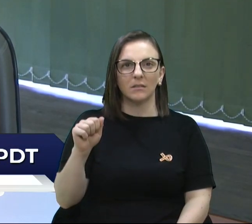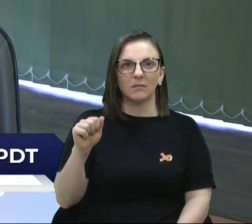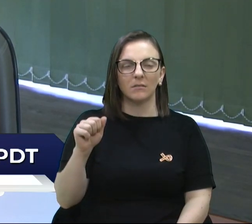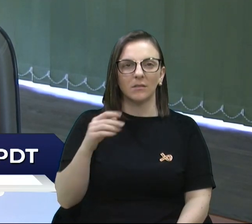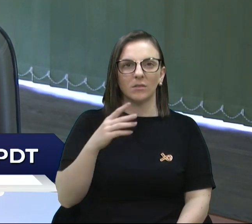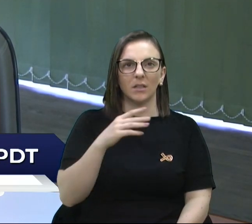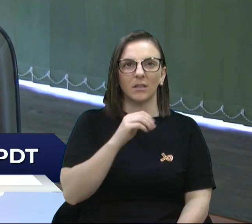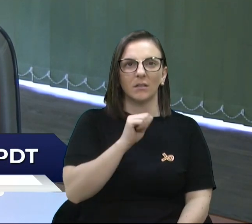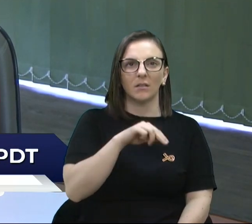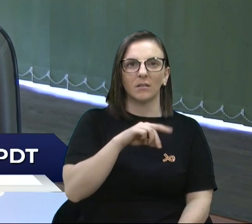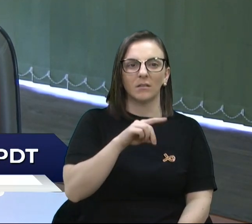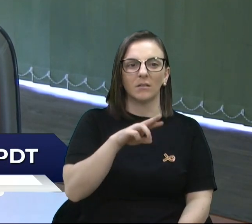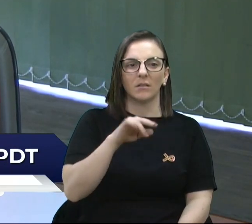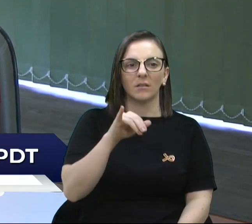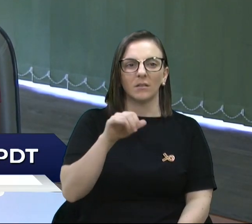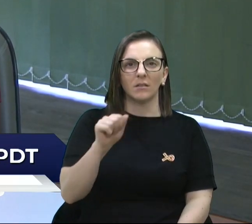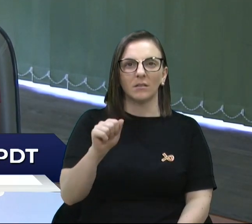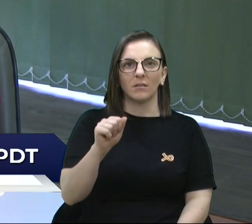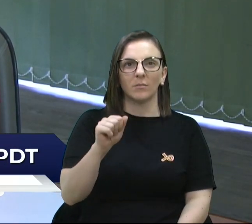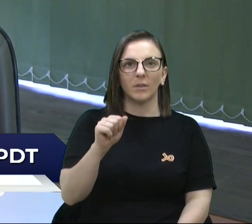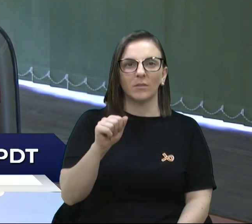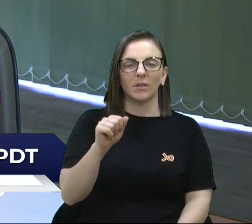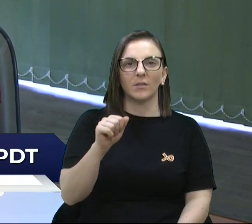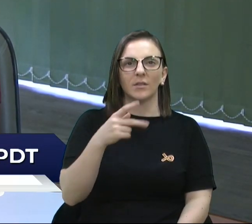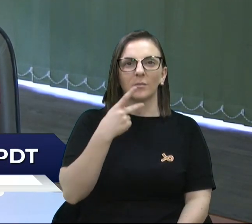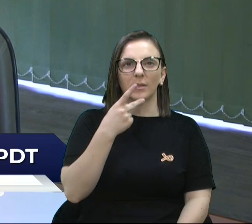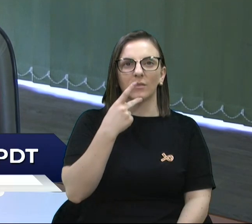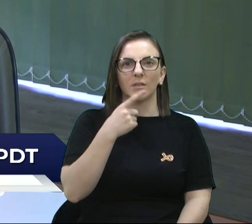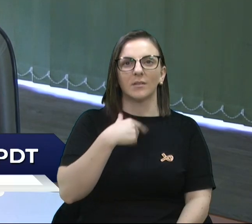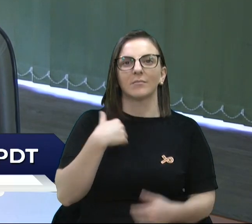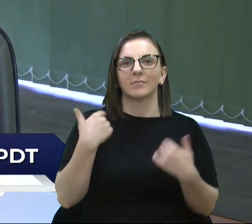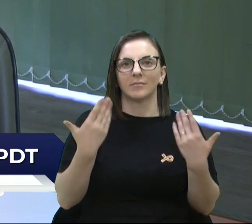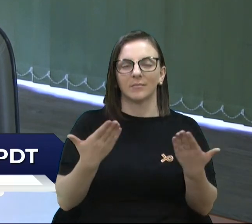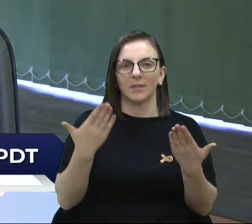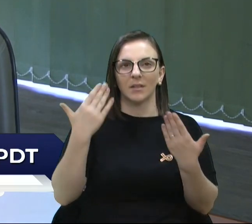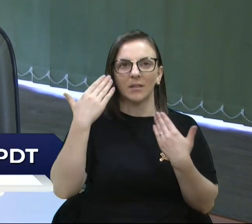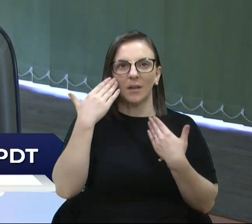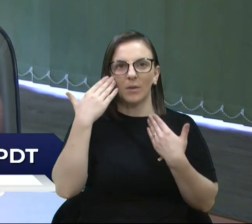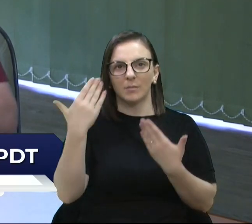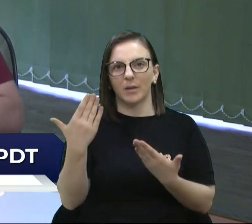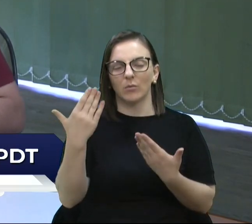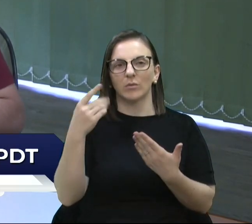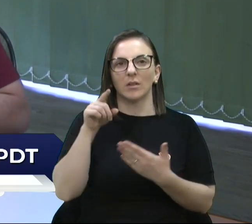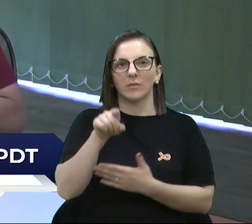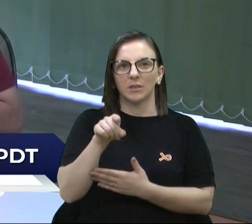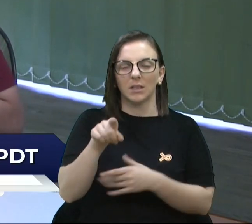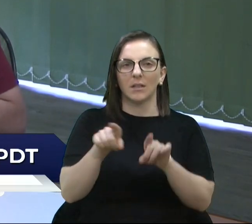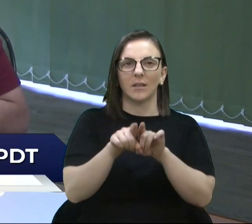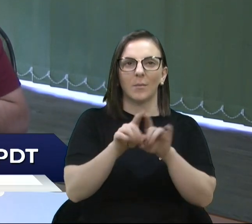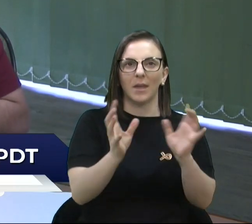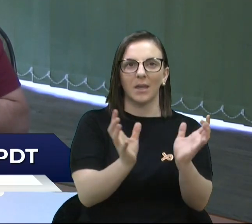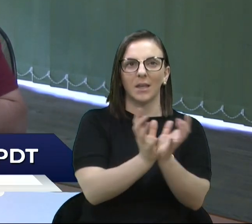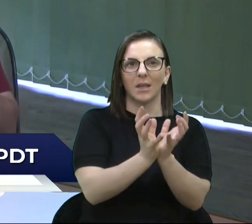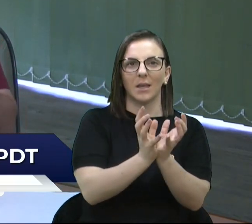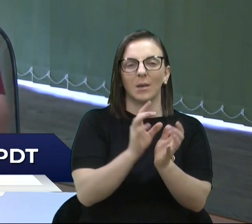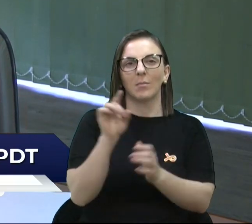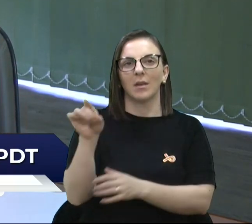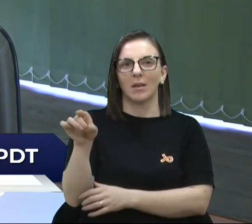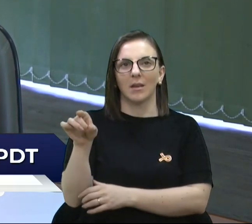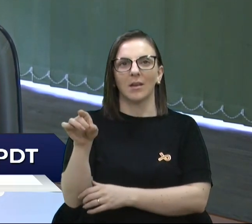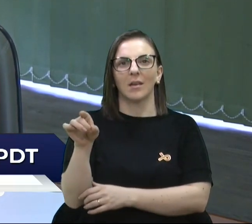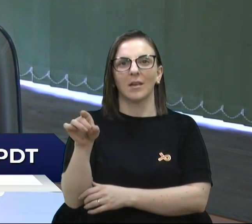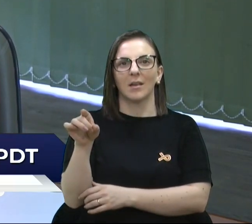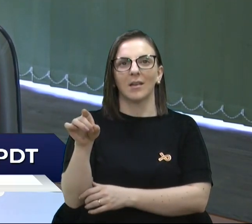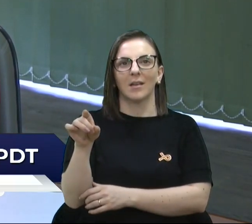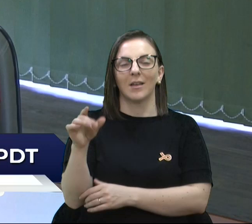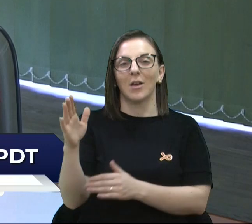Andréia. Então, era isso, secretário, eu quero agradecer a senhora, a sua equipe, a Marguet, em